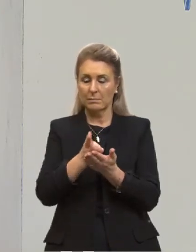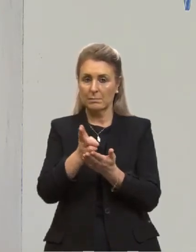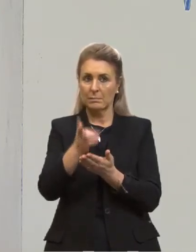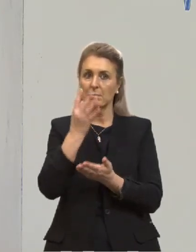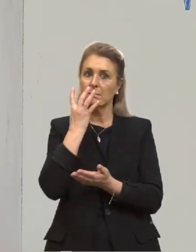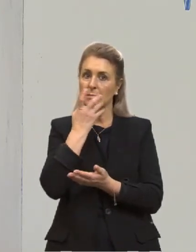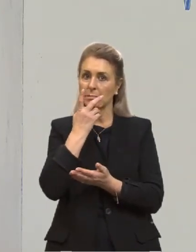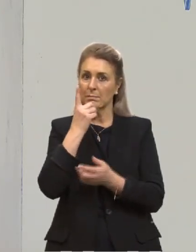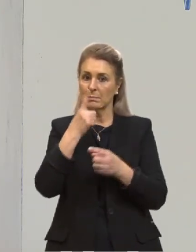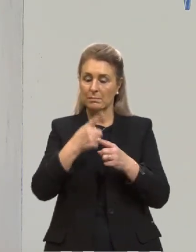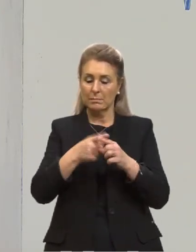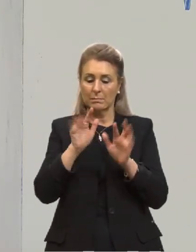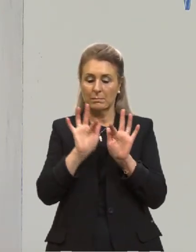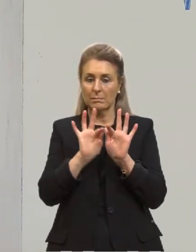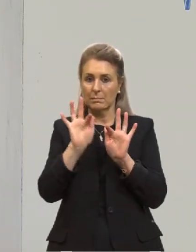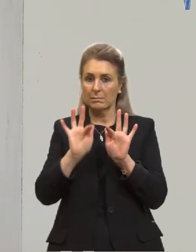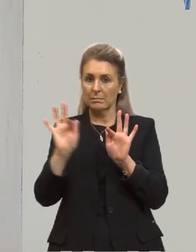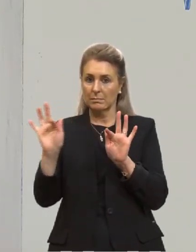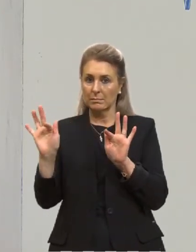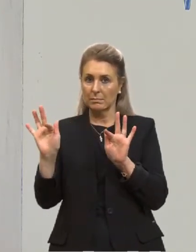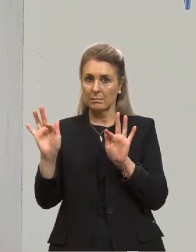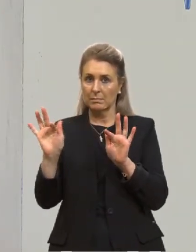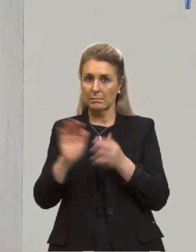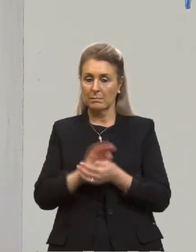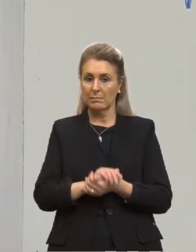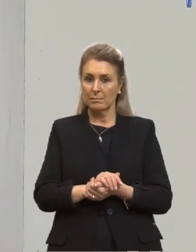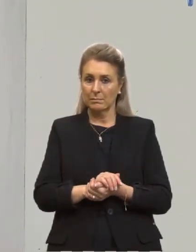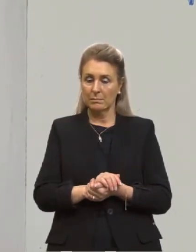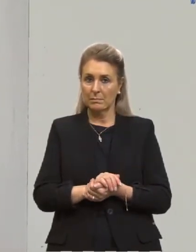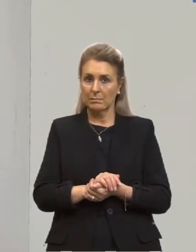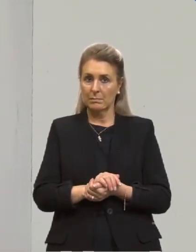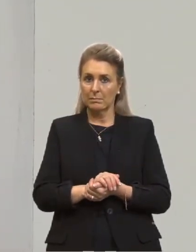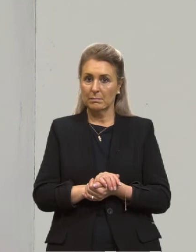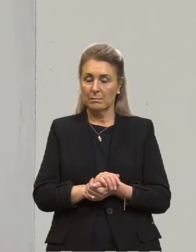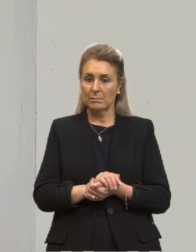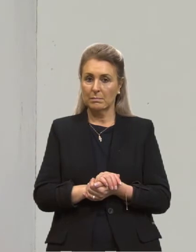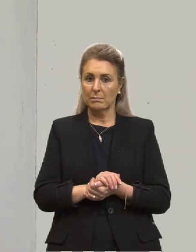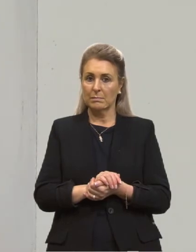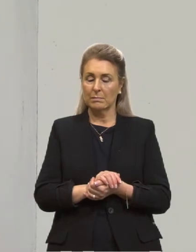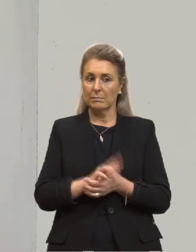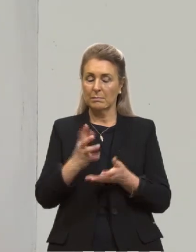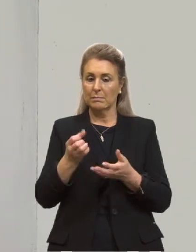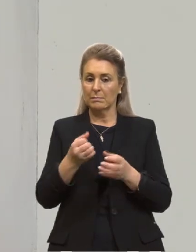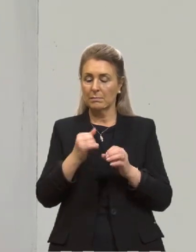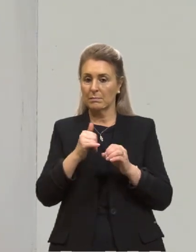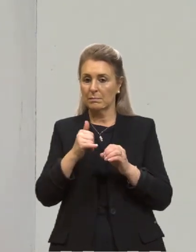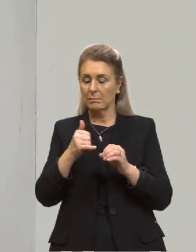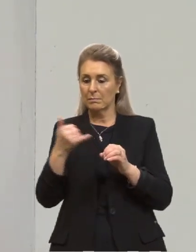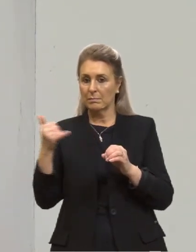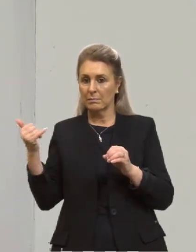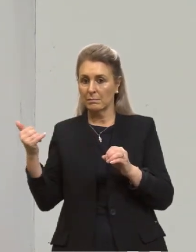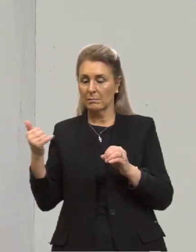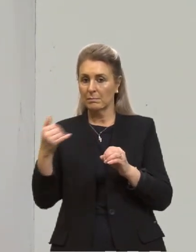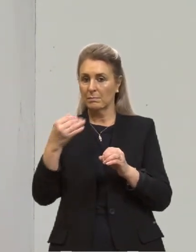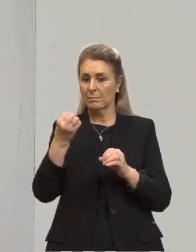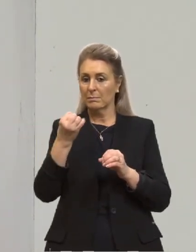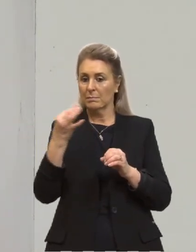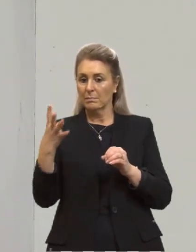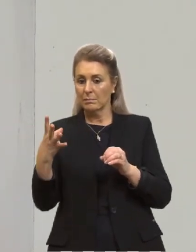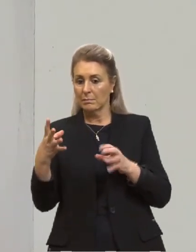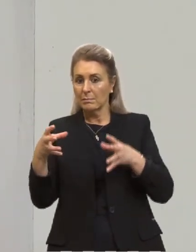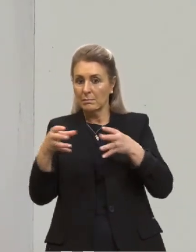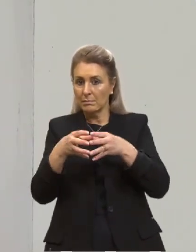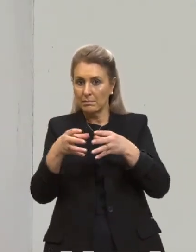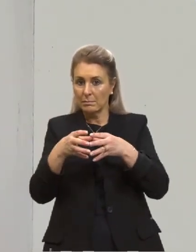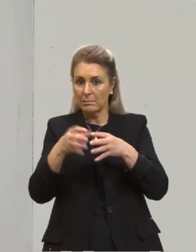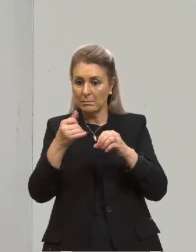vezes a frequência de corte. Isso aqui vai ser a energia do quanta, que a gente vai ver depois, que é o pacotinho de energia,